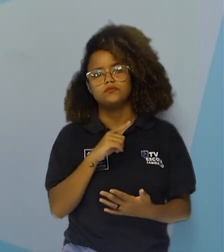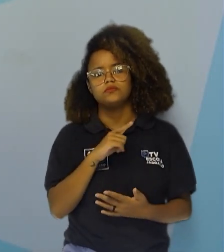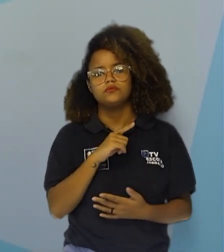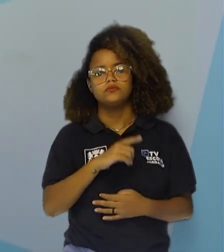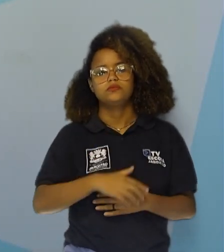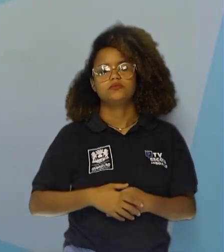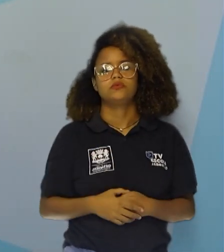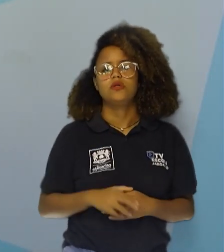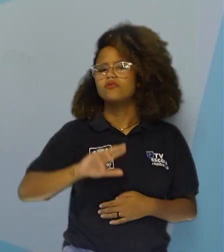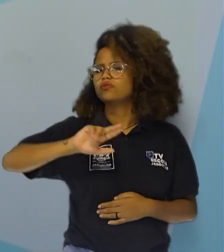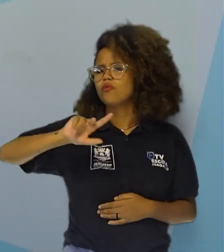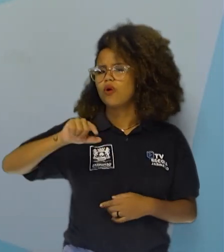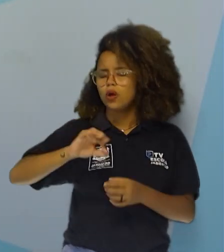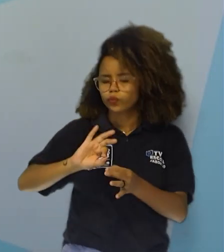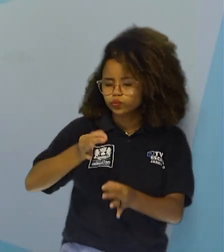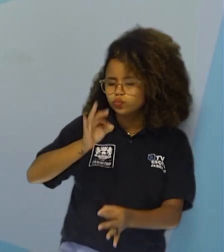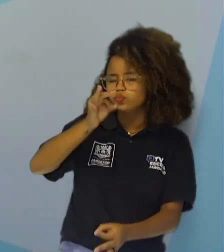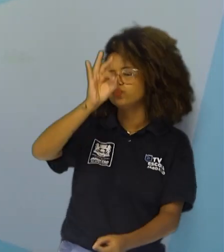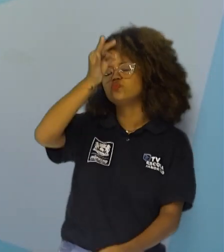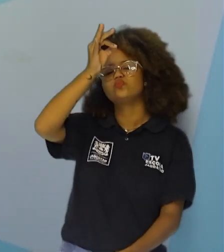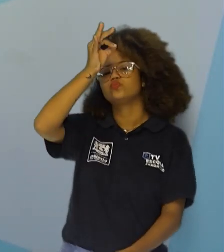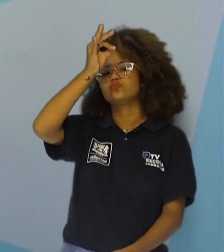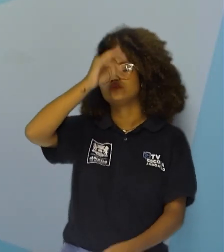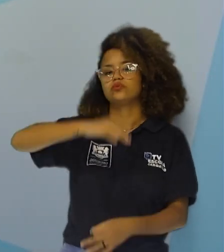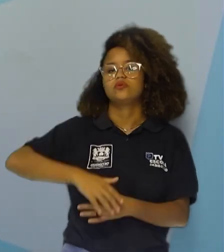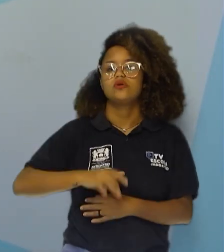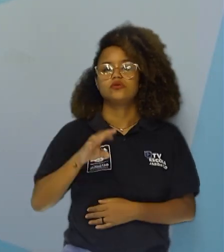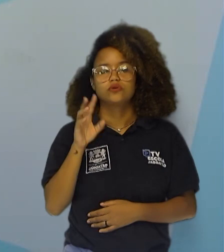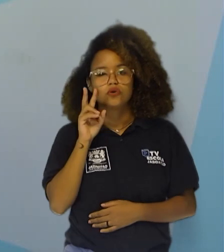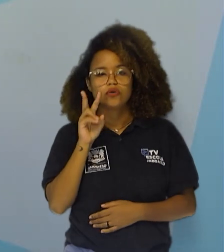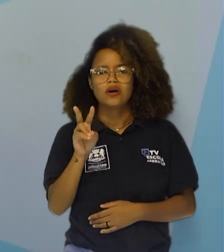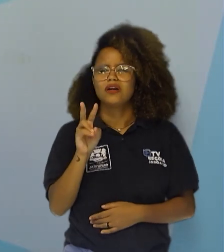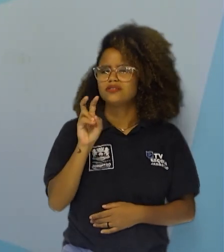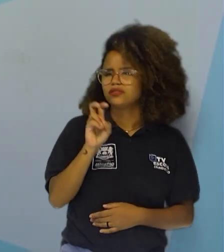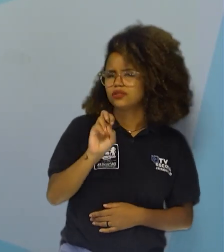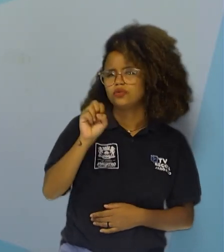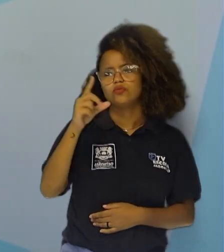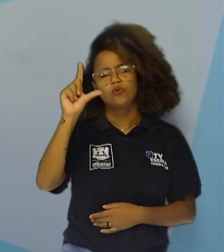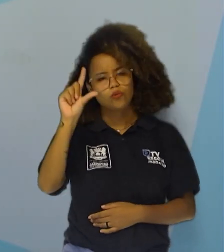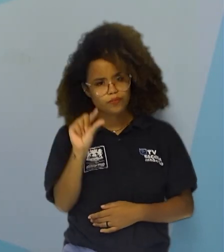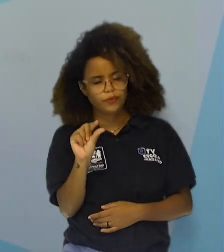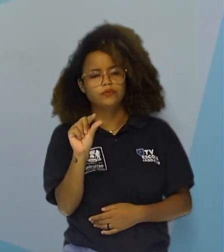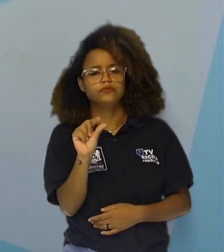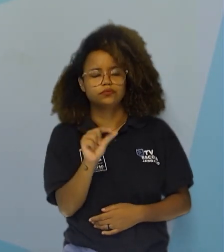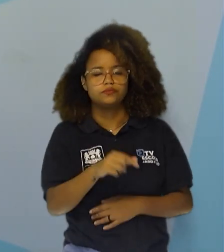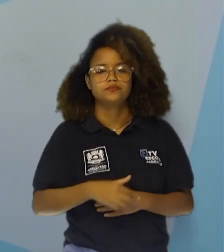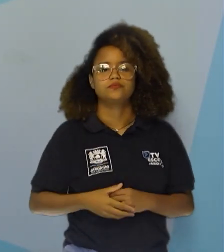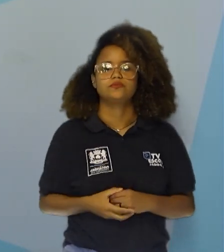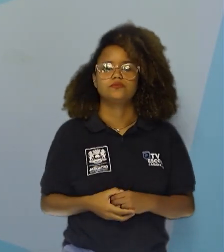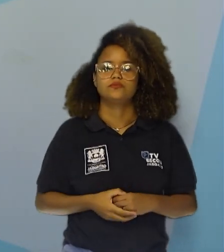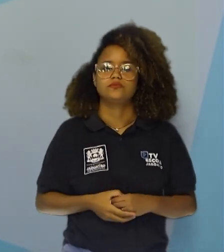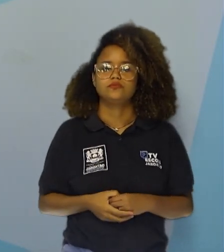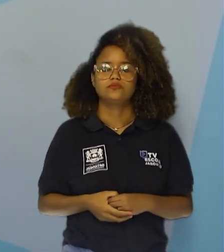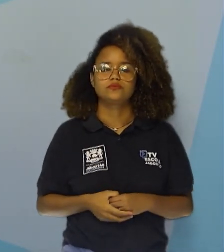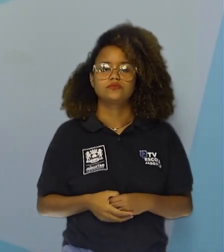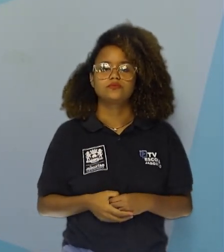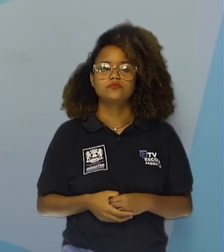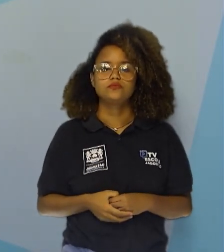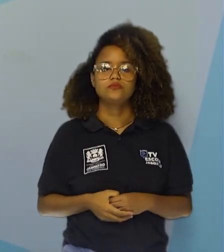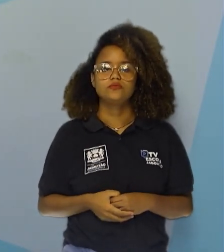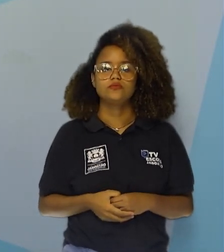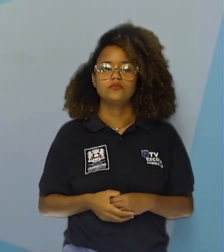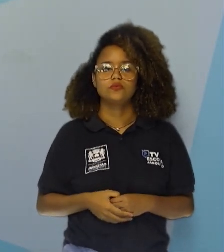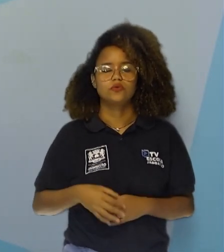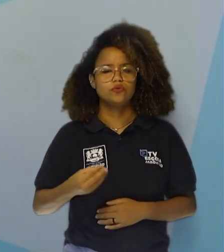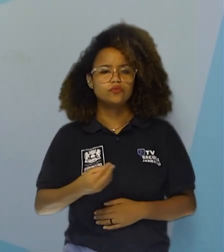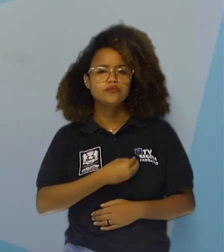ser muito grandes, sendo geralmente observados cinco ou menos ligações. Os seres